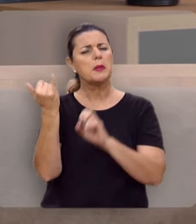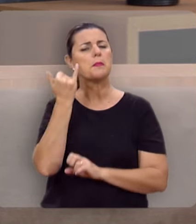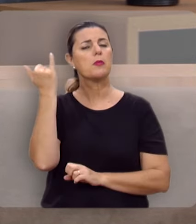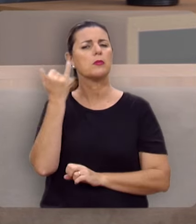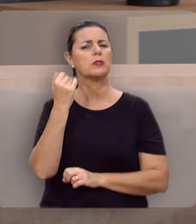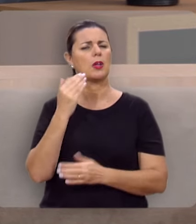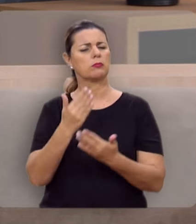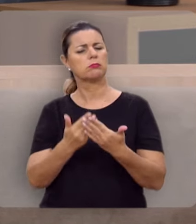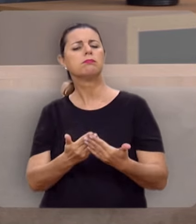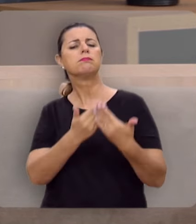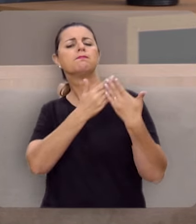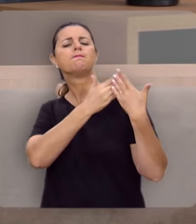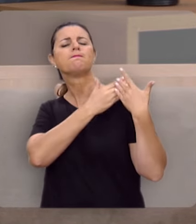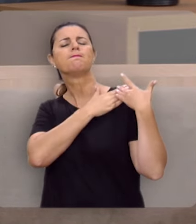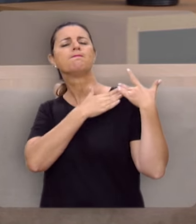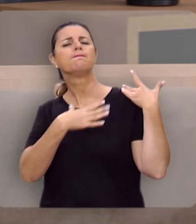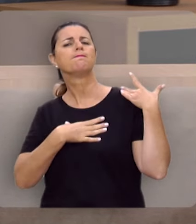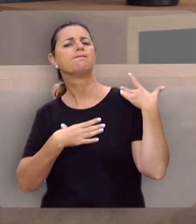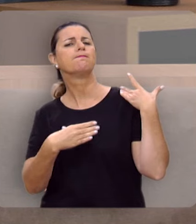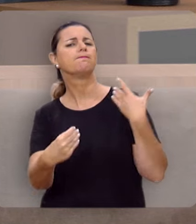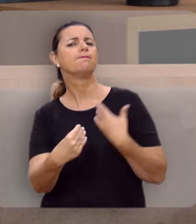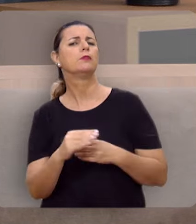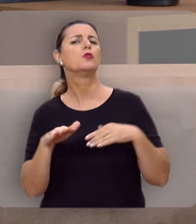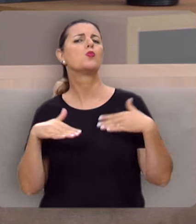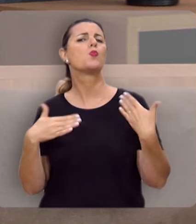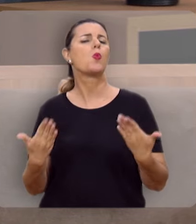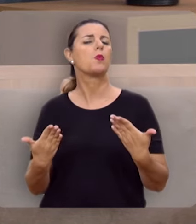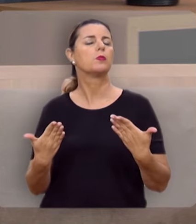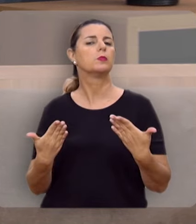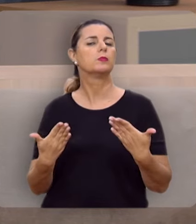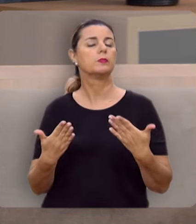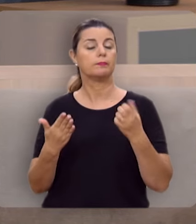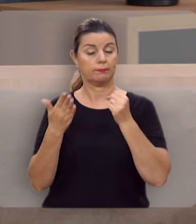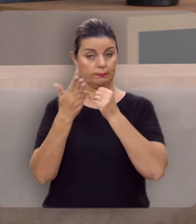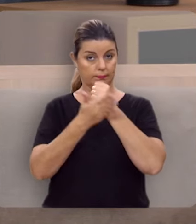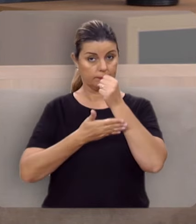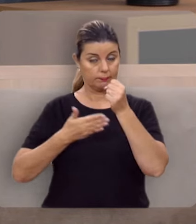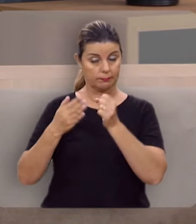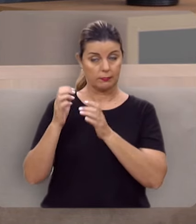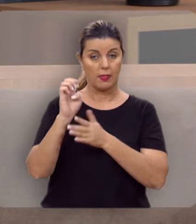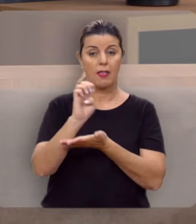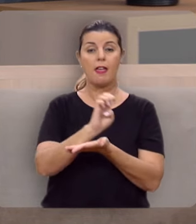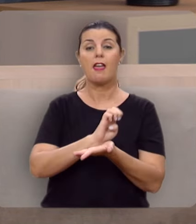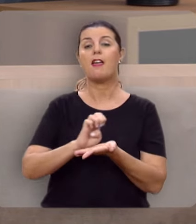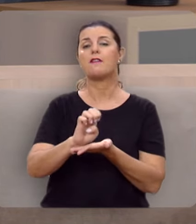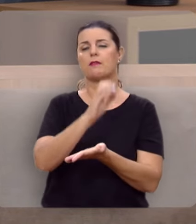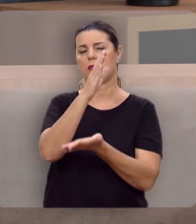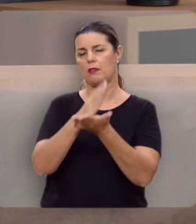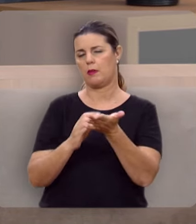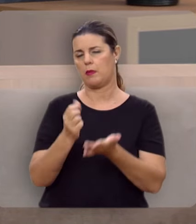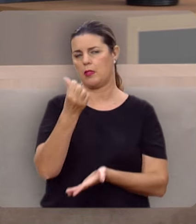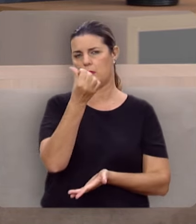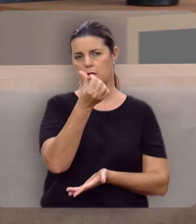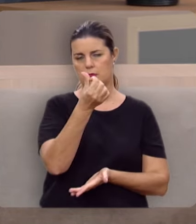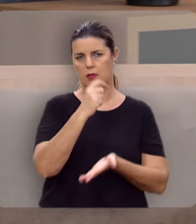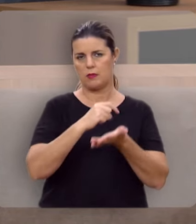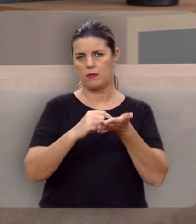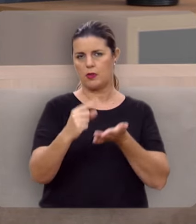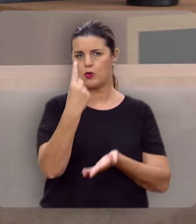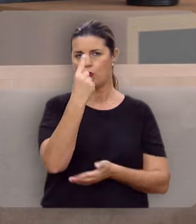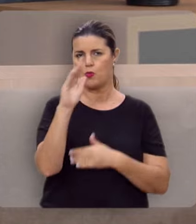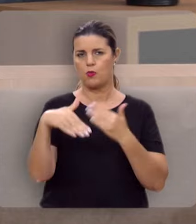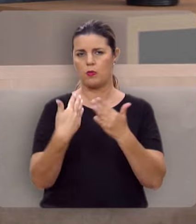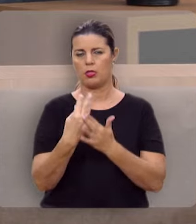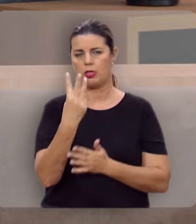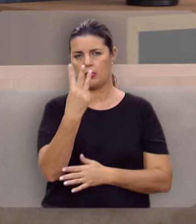dos filhos. E vamos basear esta mensagem em Efésios capítulo 6, versos de 1 a